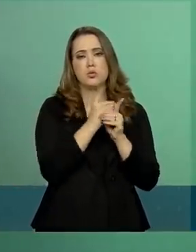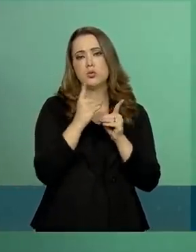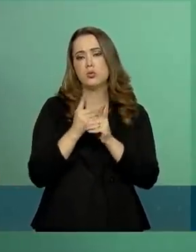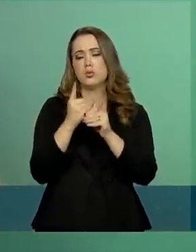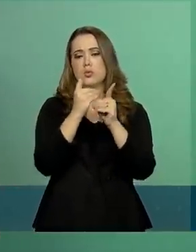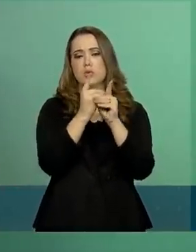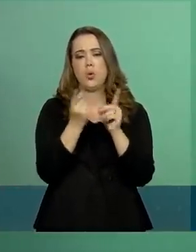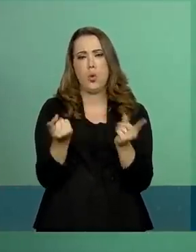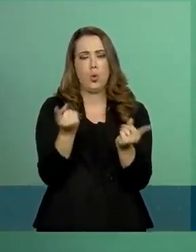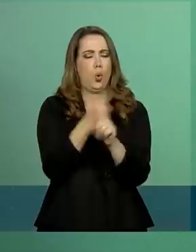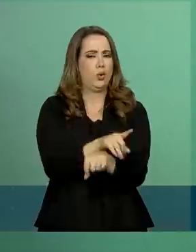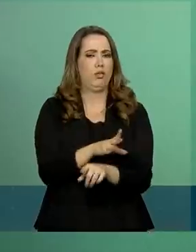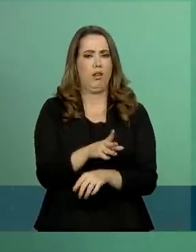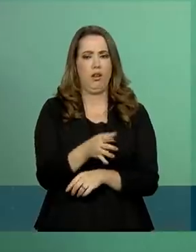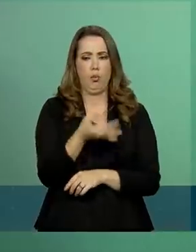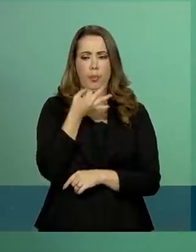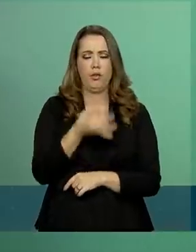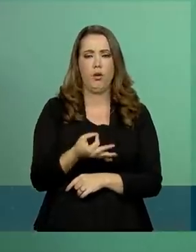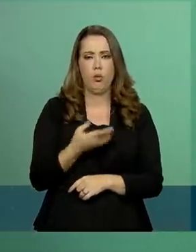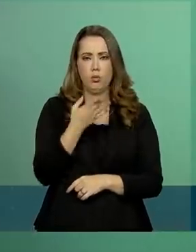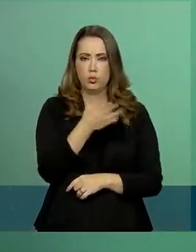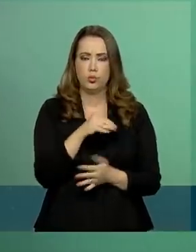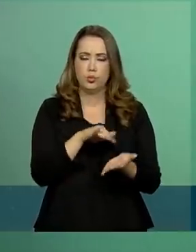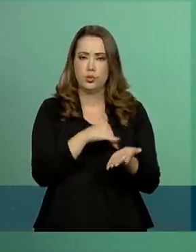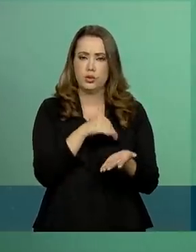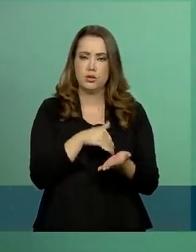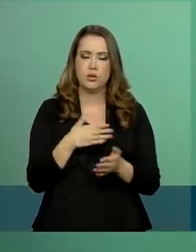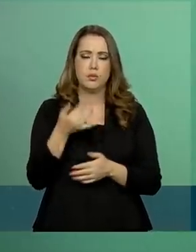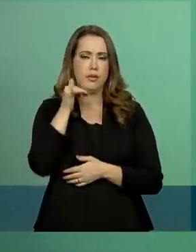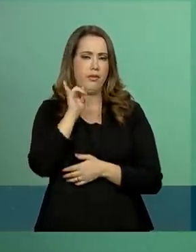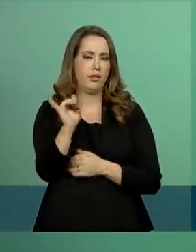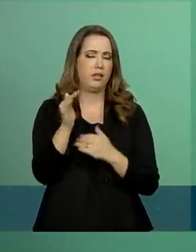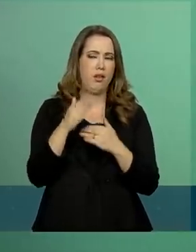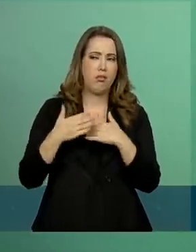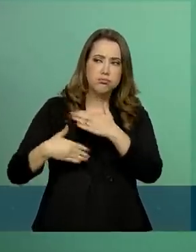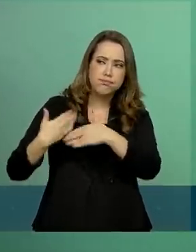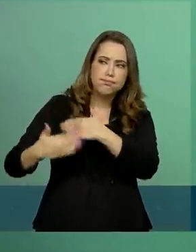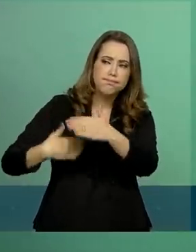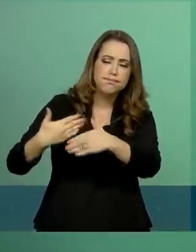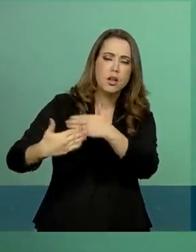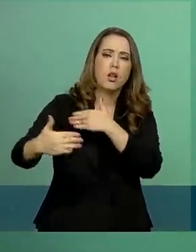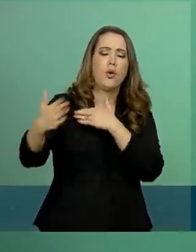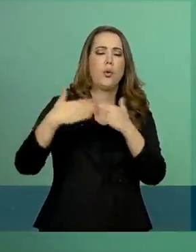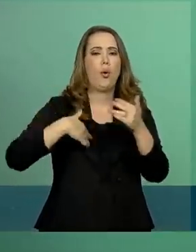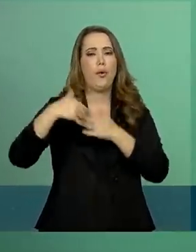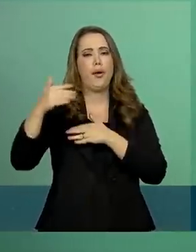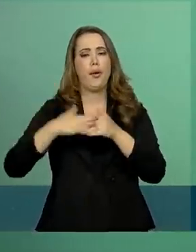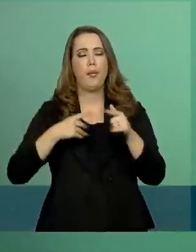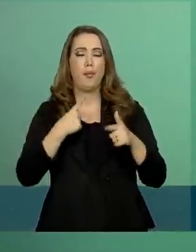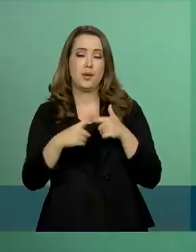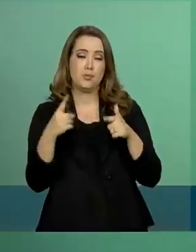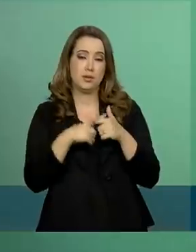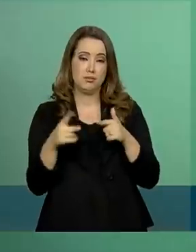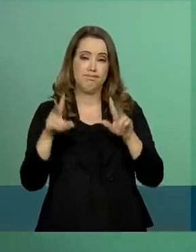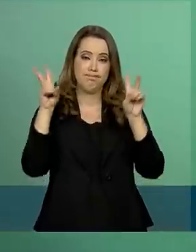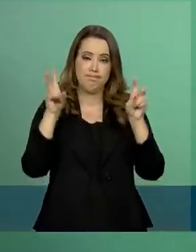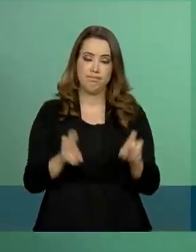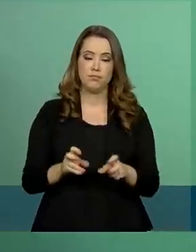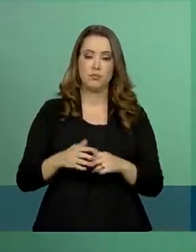contrário a essa posição para evitar ao longo do dia quaisquer ilações a respeito do tema.